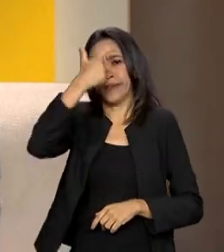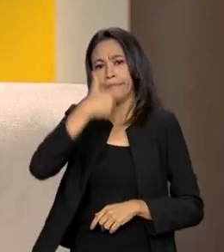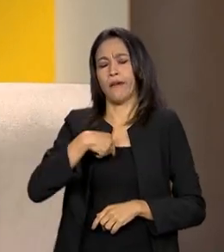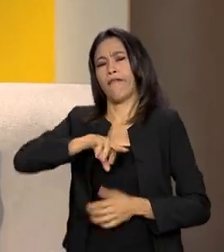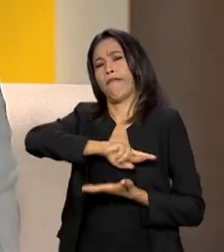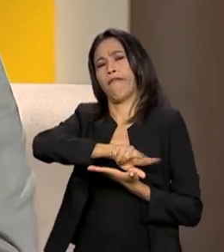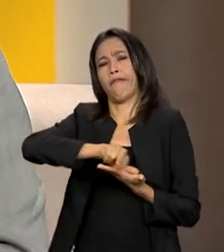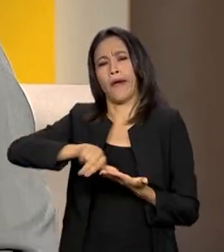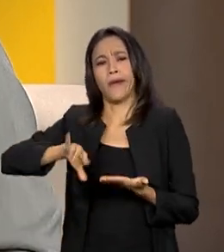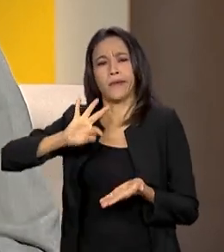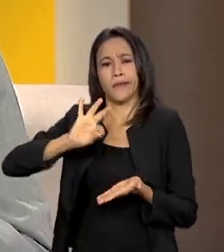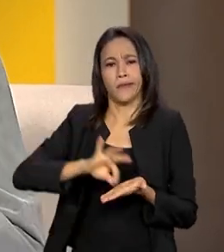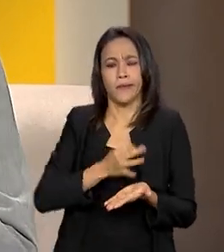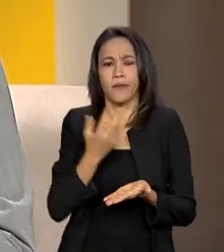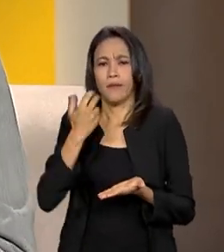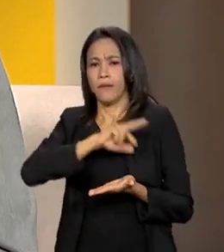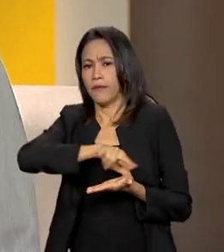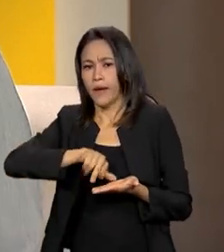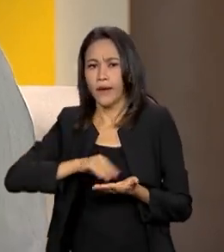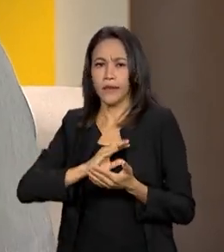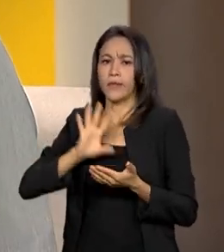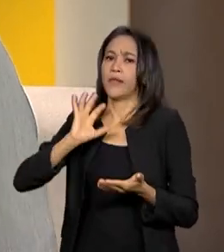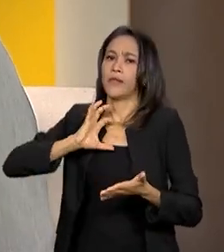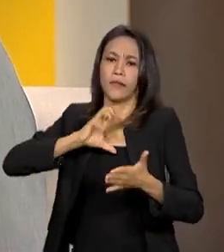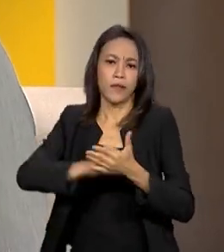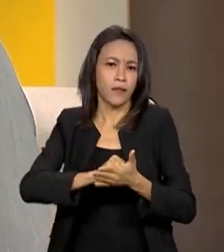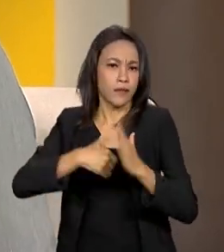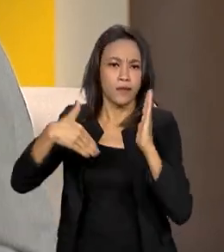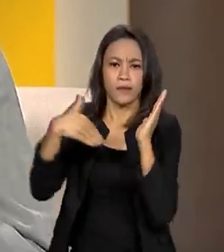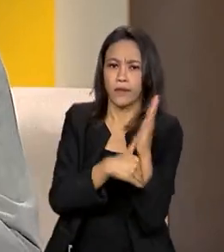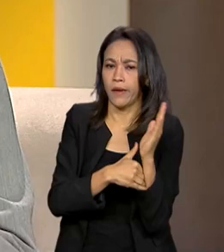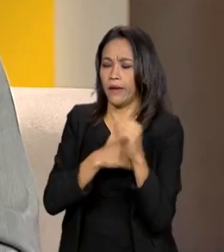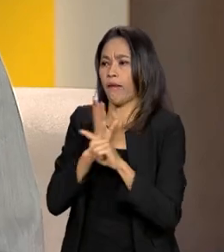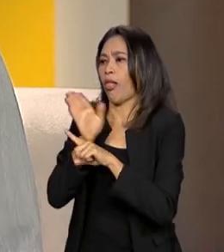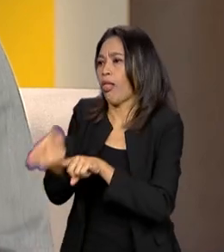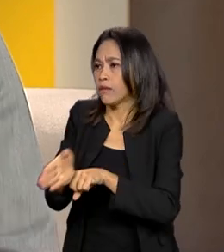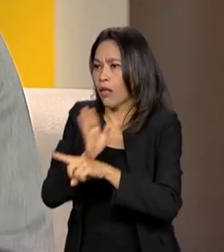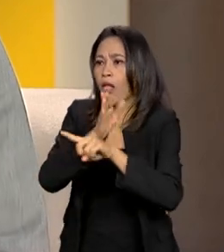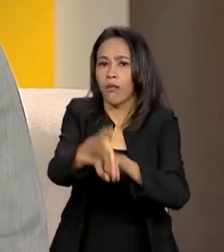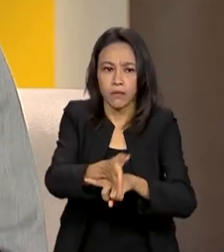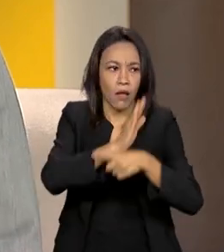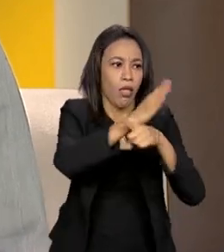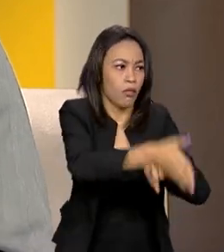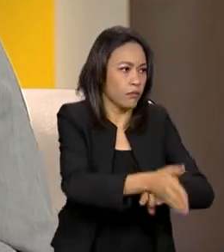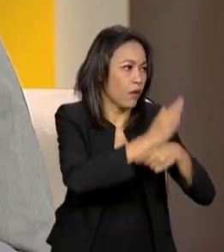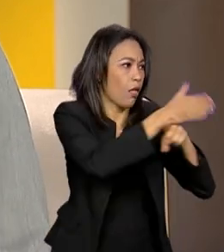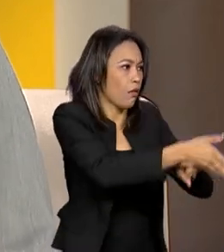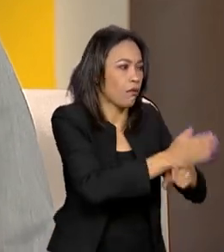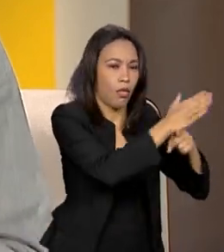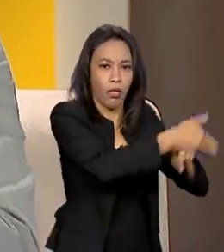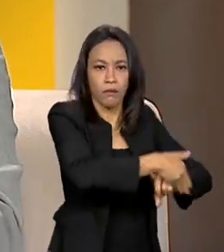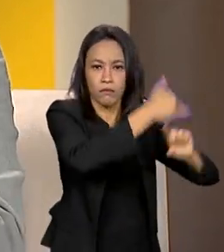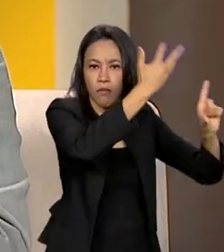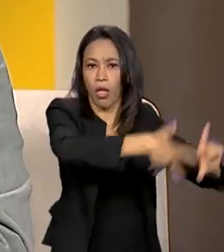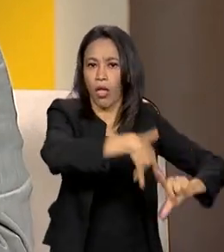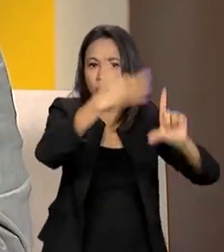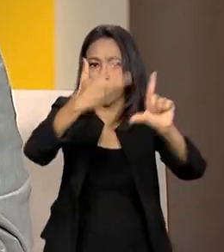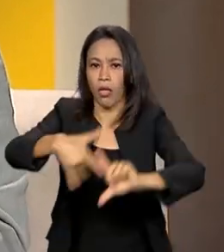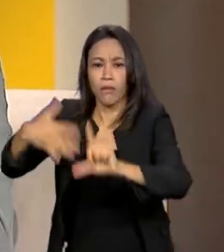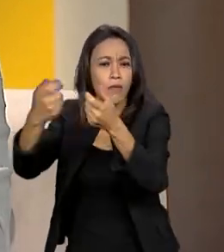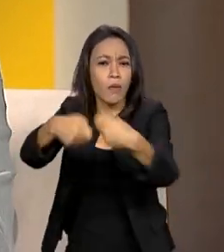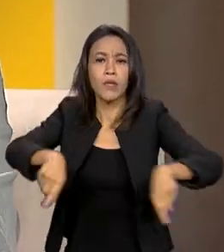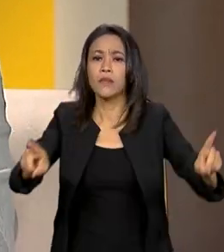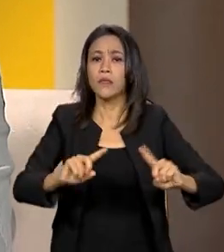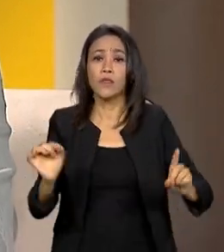cadastros em vários órgãos, tendo que administrar diversas senhas, com problemas de segurança, inclusive, envolvidos com isso. Hoje, ele tem uma conta única,